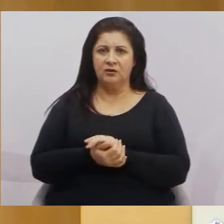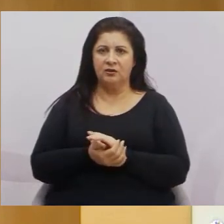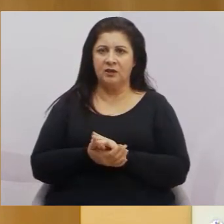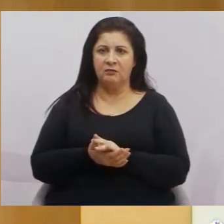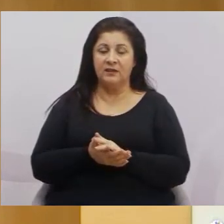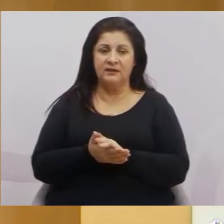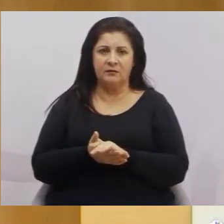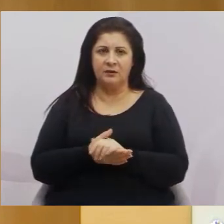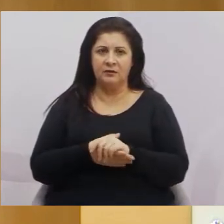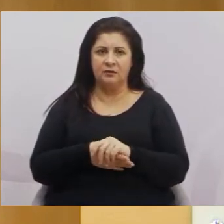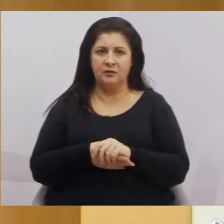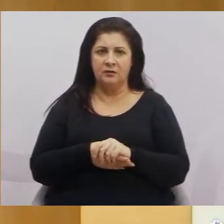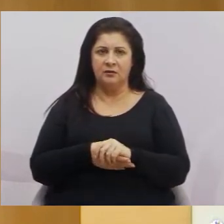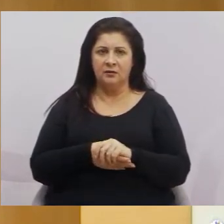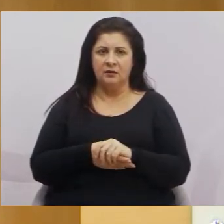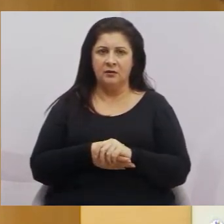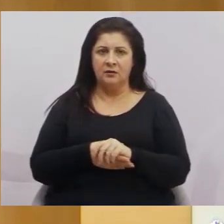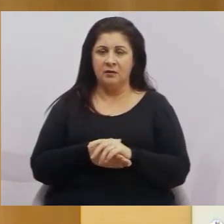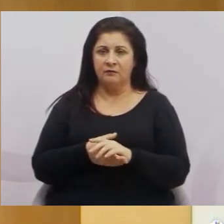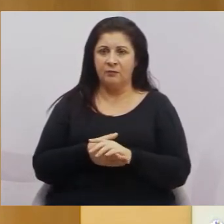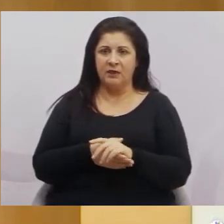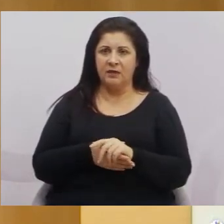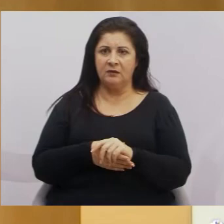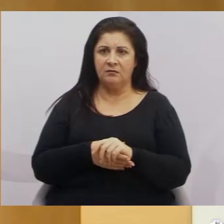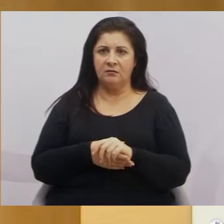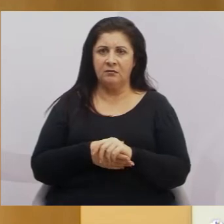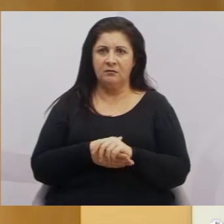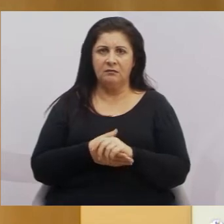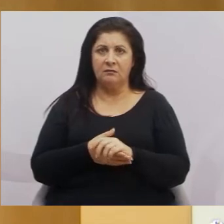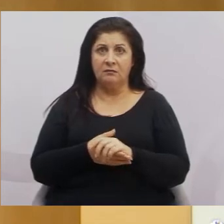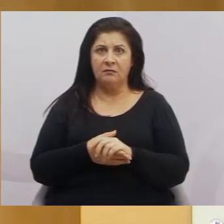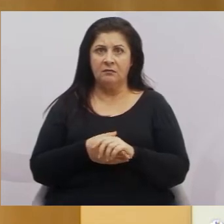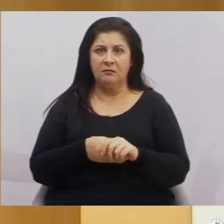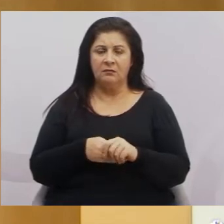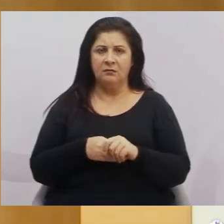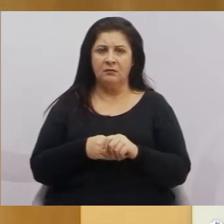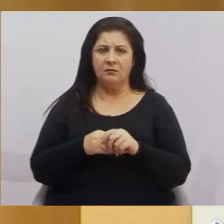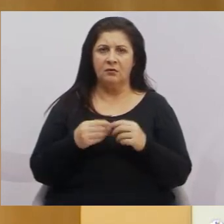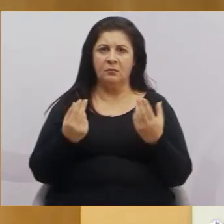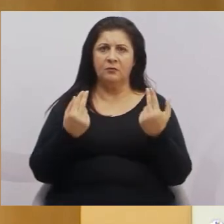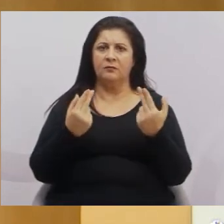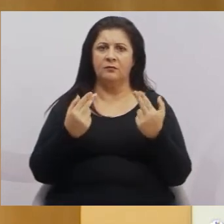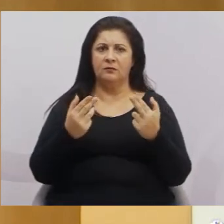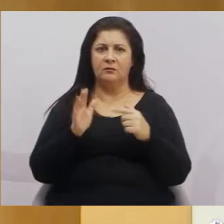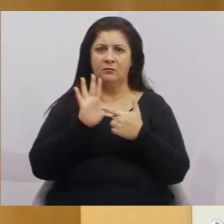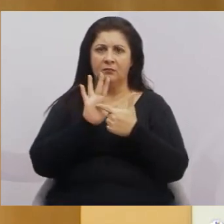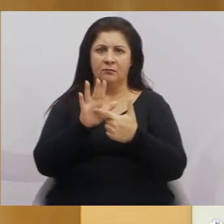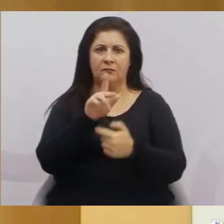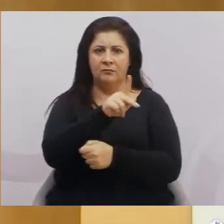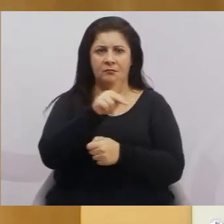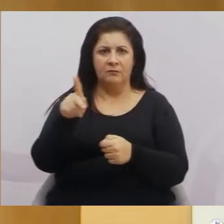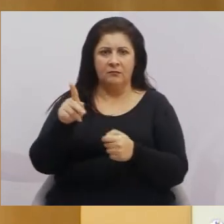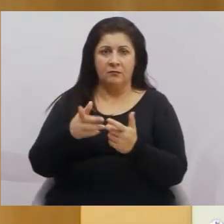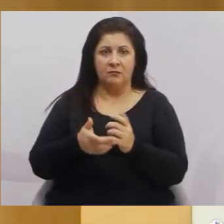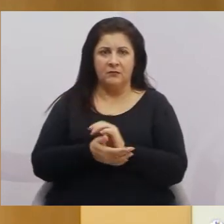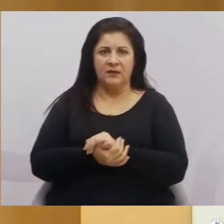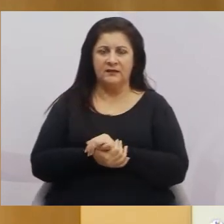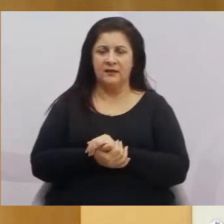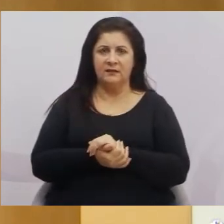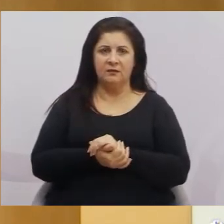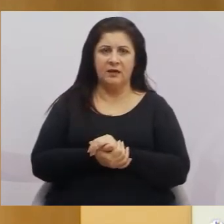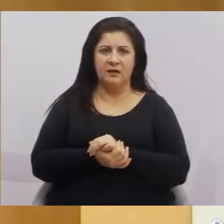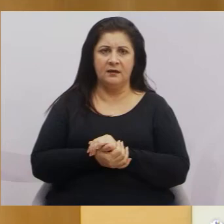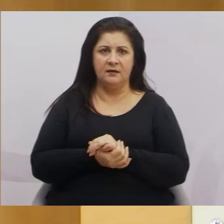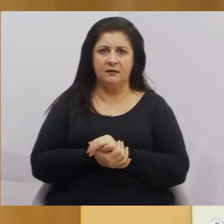Republicano, não concordamos, como o manifesto que foi mostrado agora nesse vídeo do nosso presidente. Então, eu